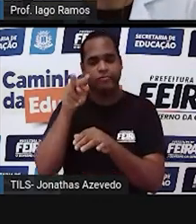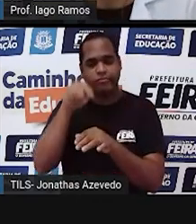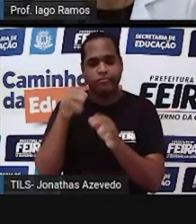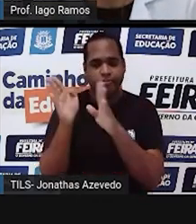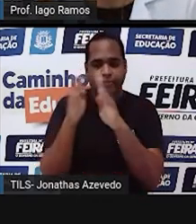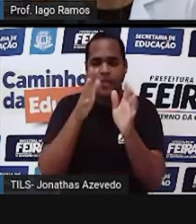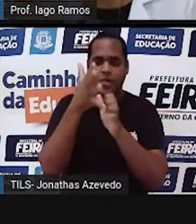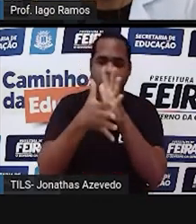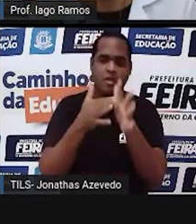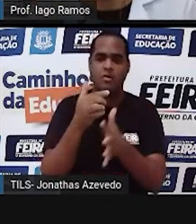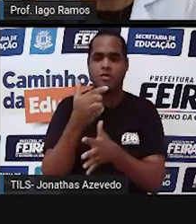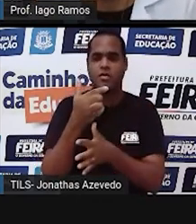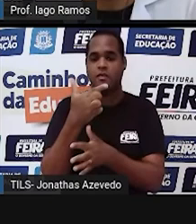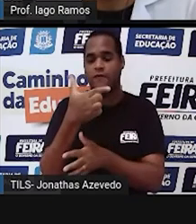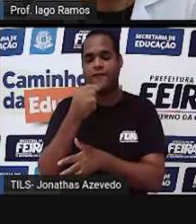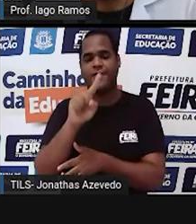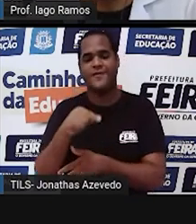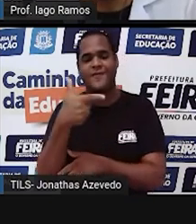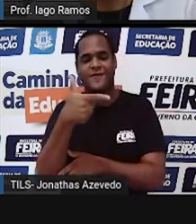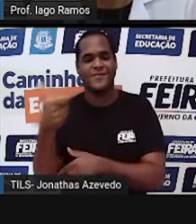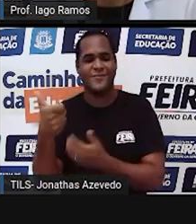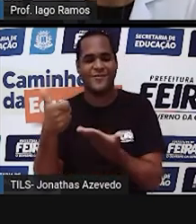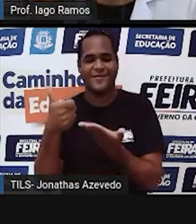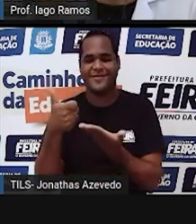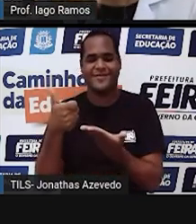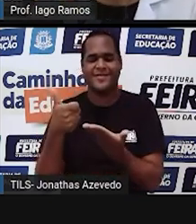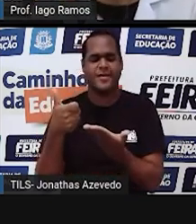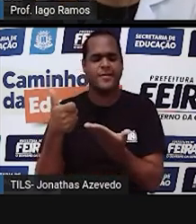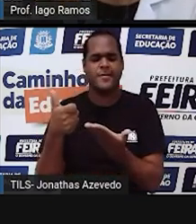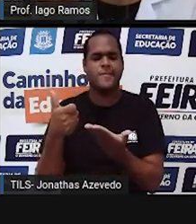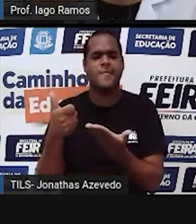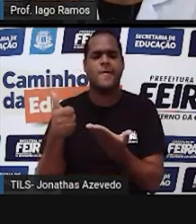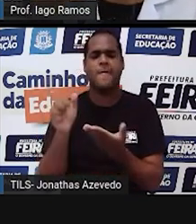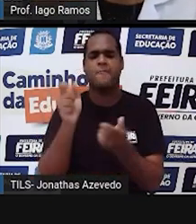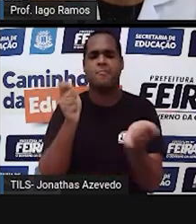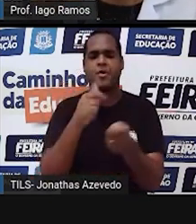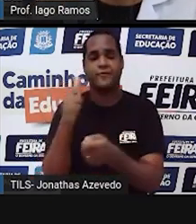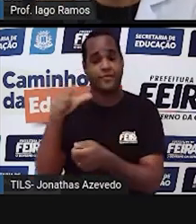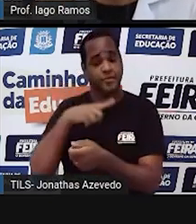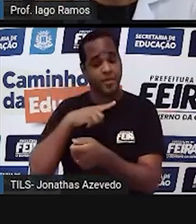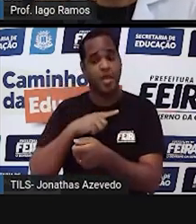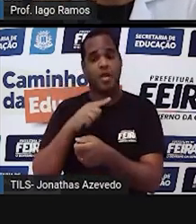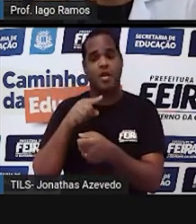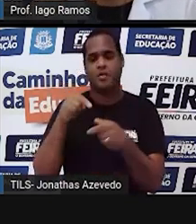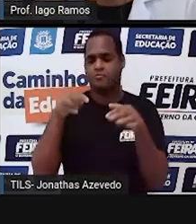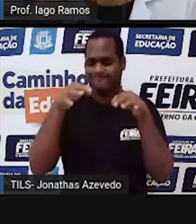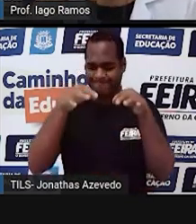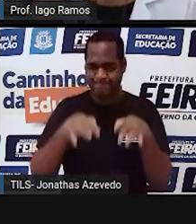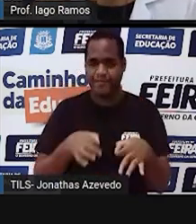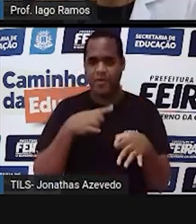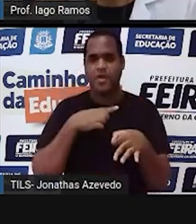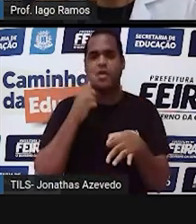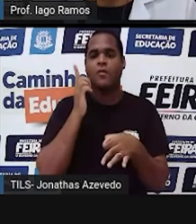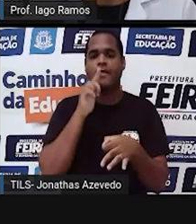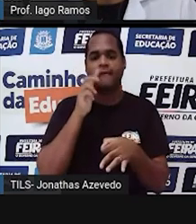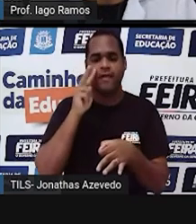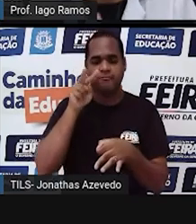.21. Tá? Mas só que existe uma forma mais correta de ler esse número.